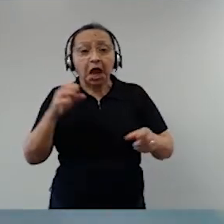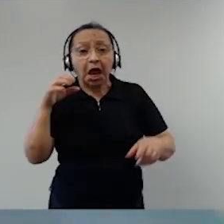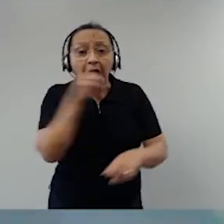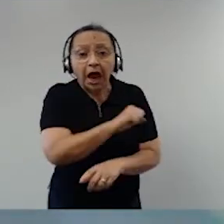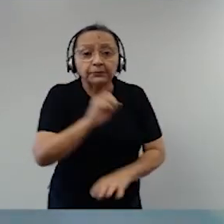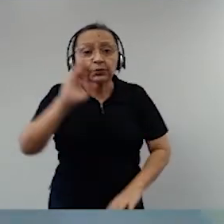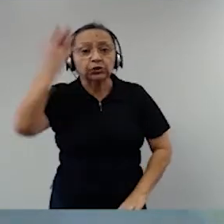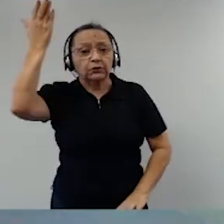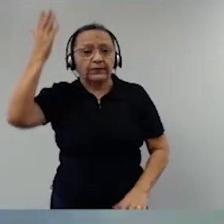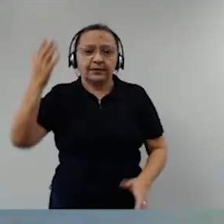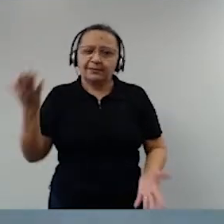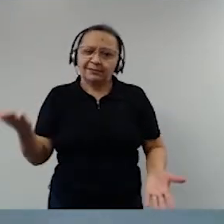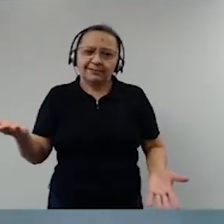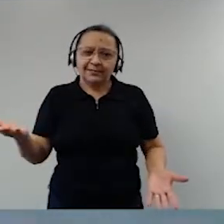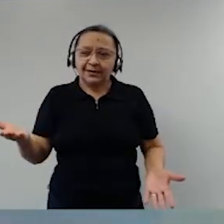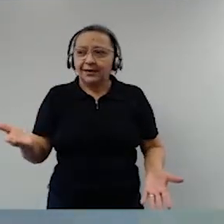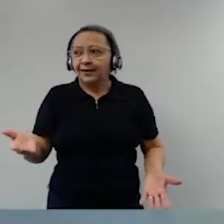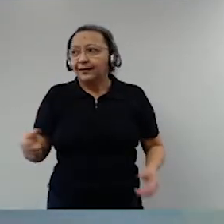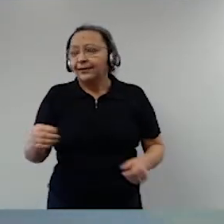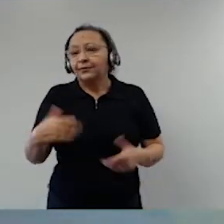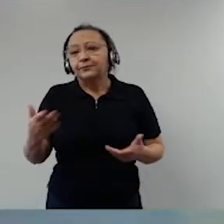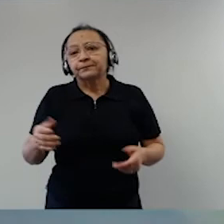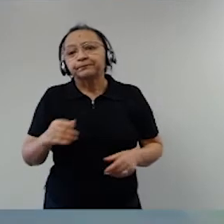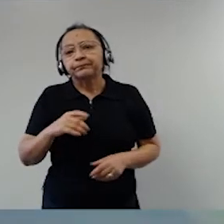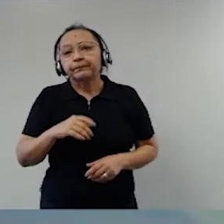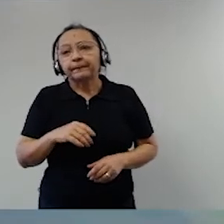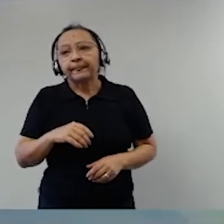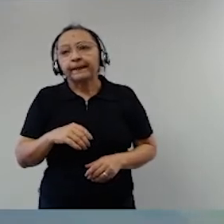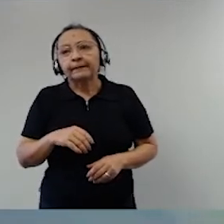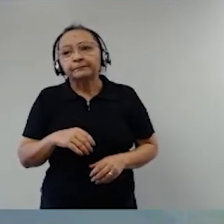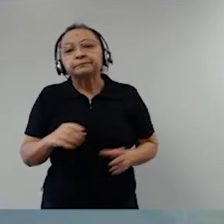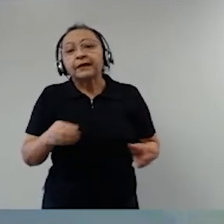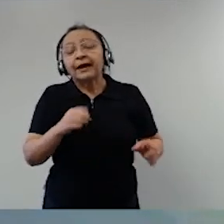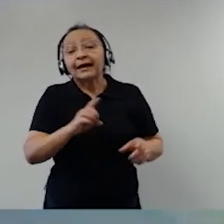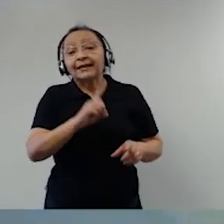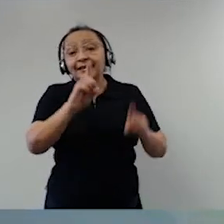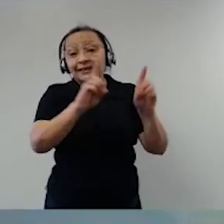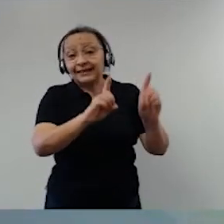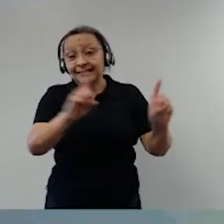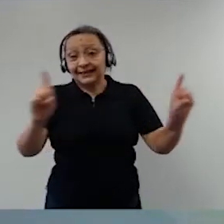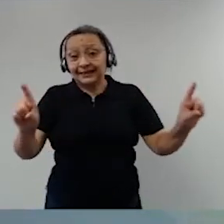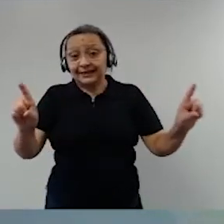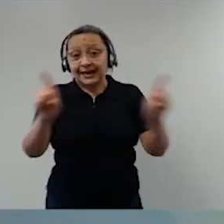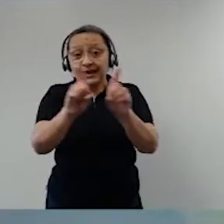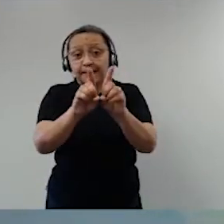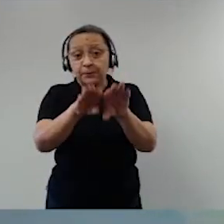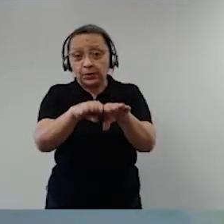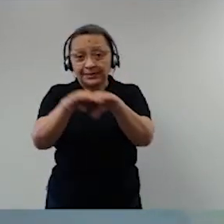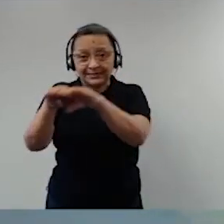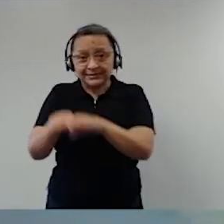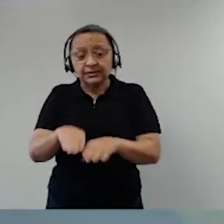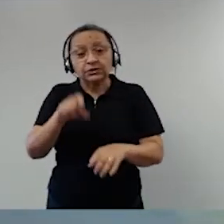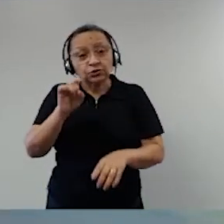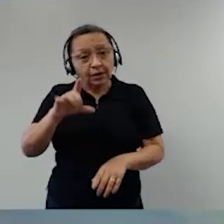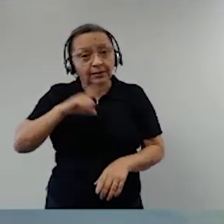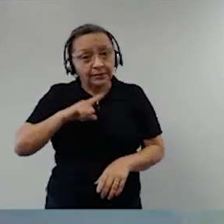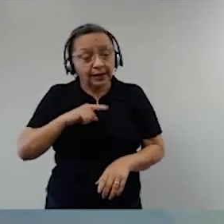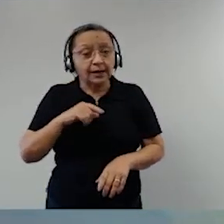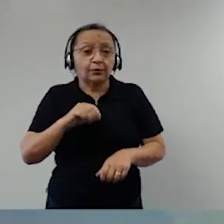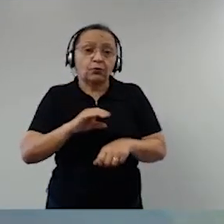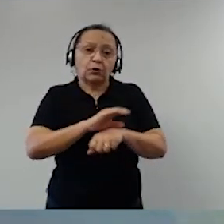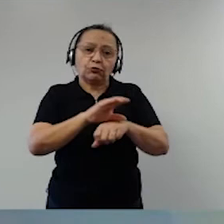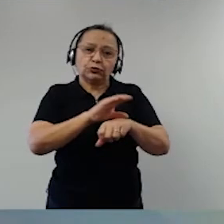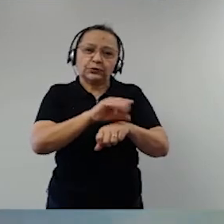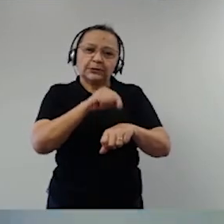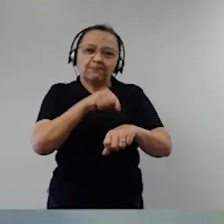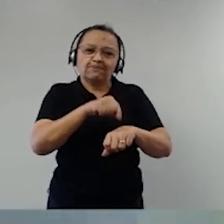Soluções aí que estão fazendo alguns atalhos. A democracia só existe com instituições fortes.